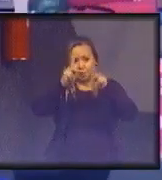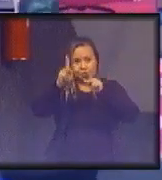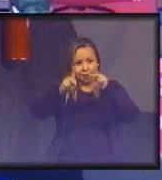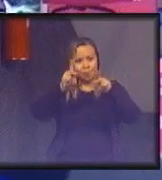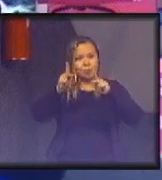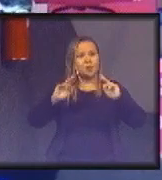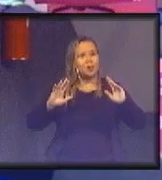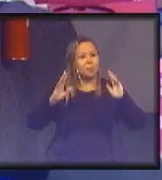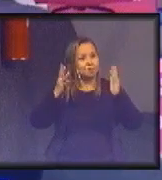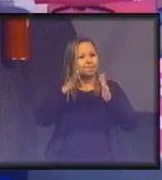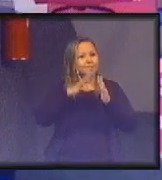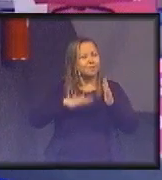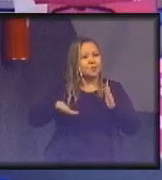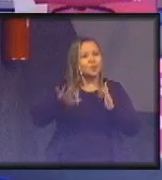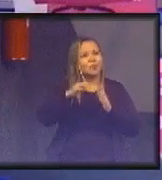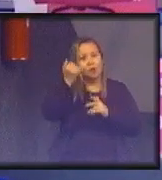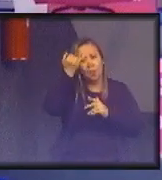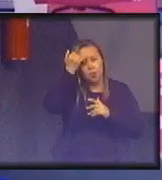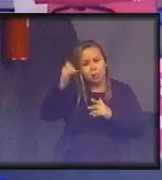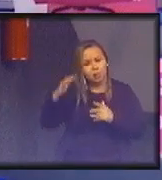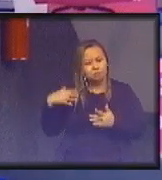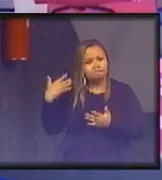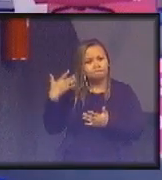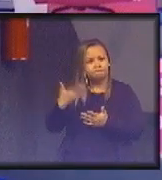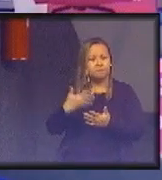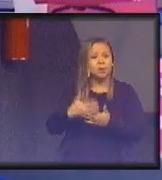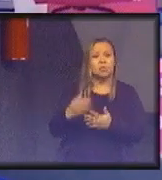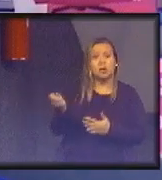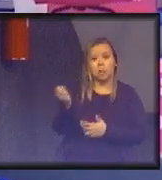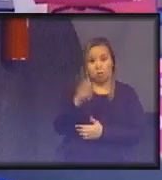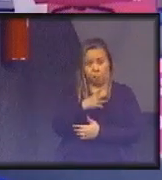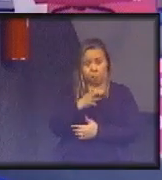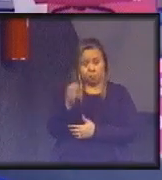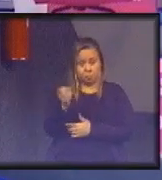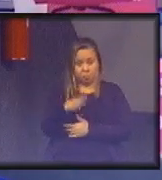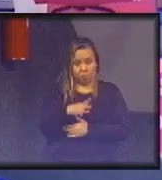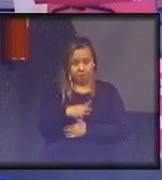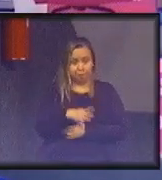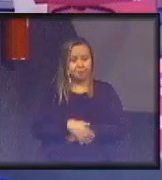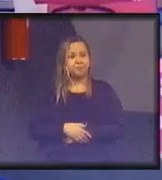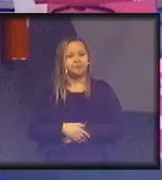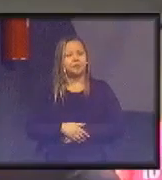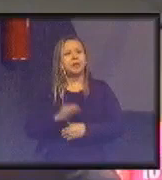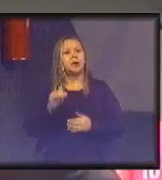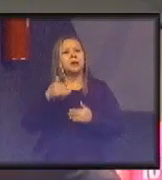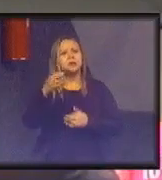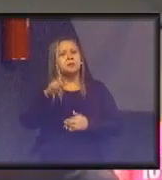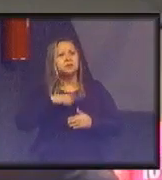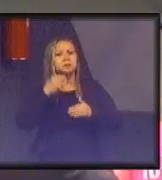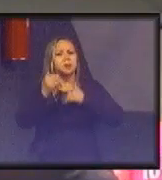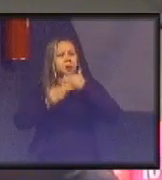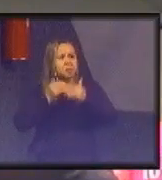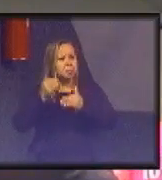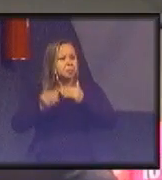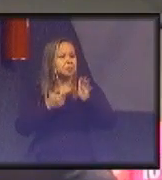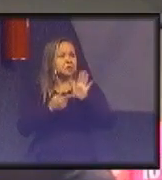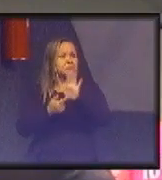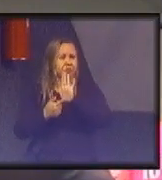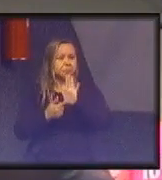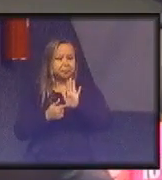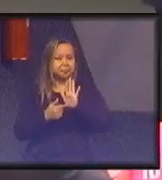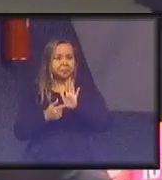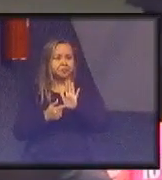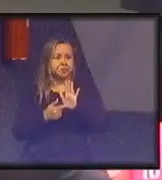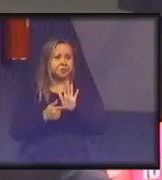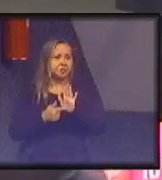ONG é uma ideia que é muito recente nesses últimos anos. E daí tem processo negociador, assim por diante,